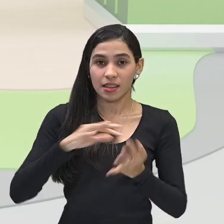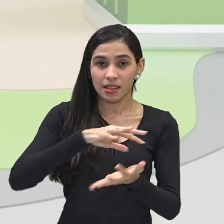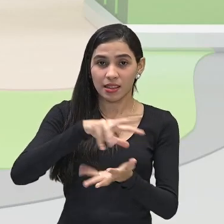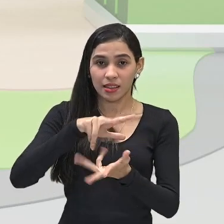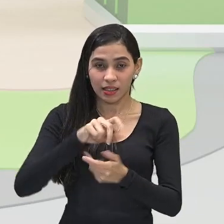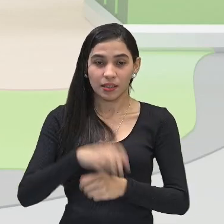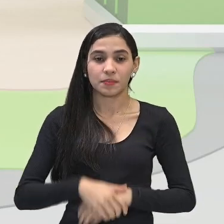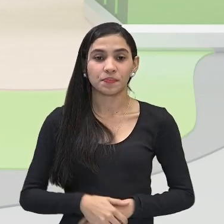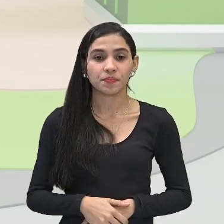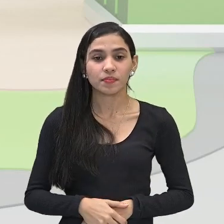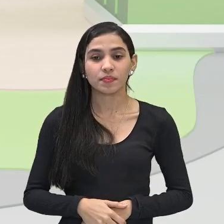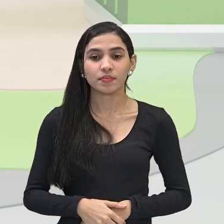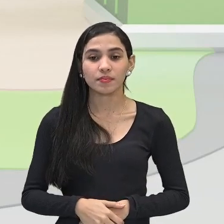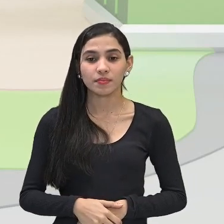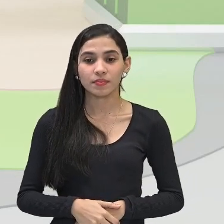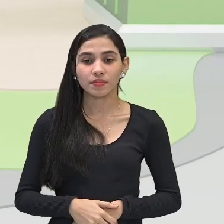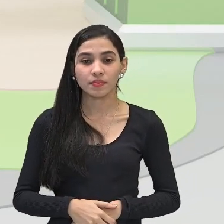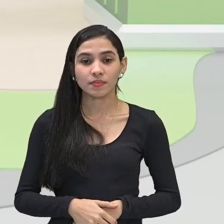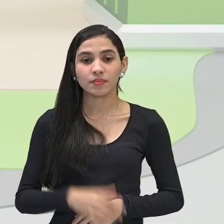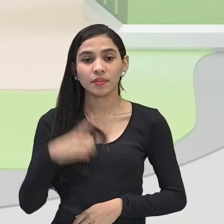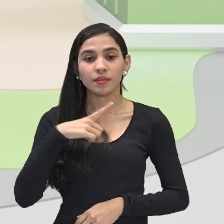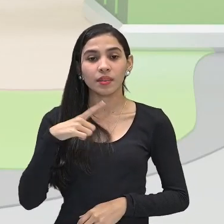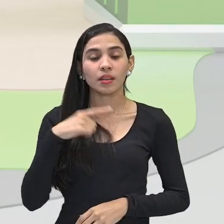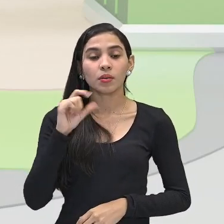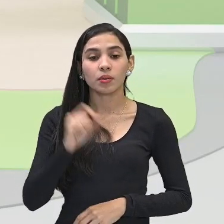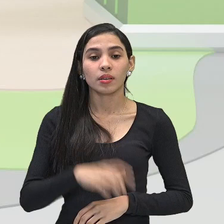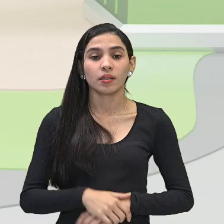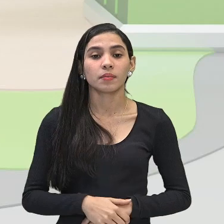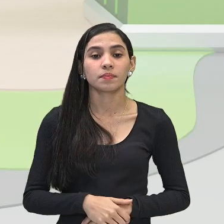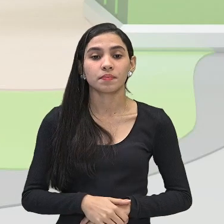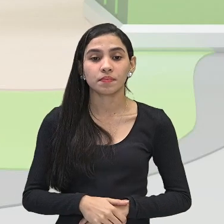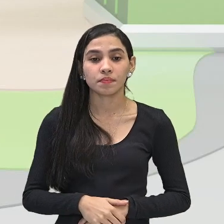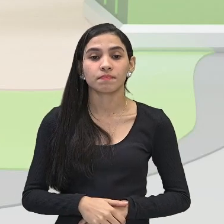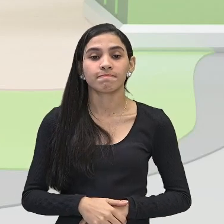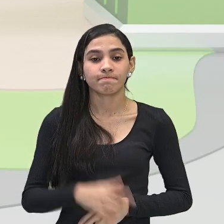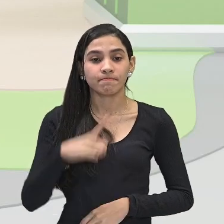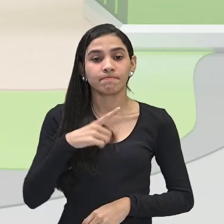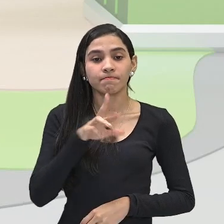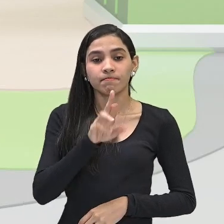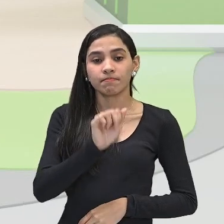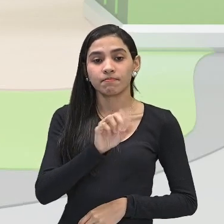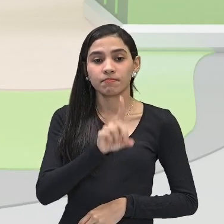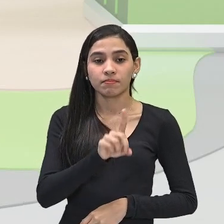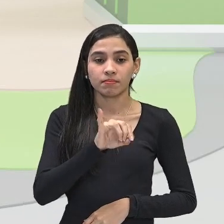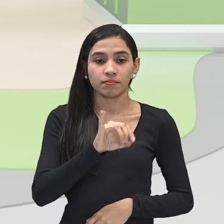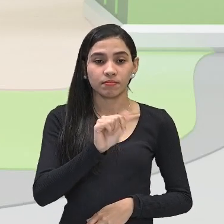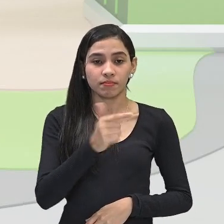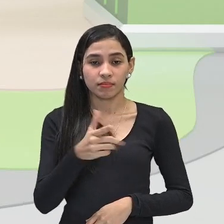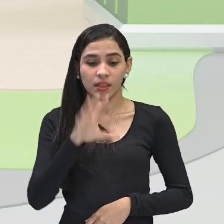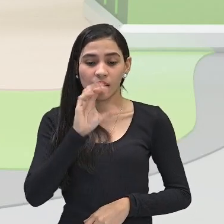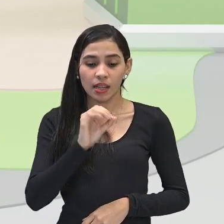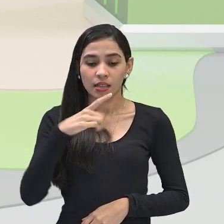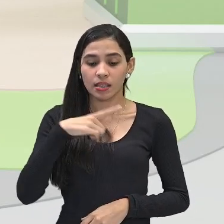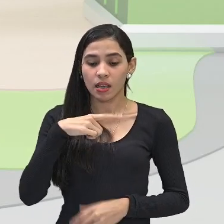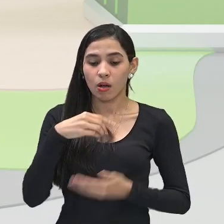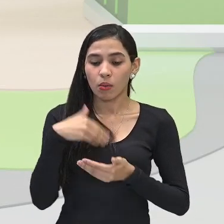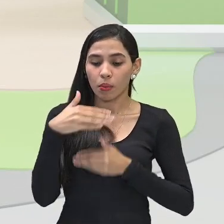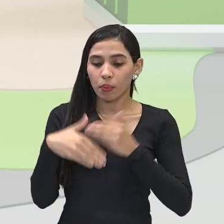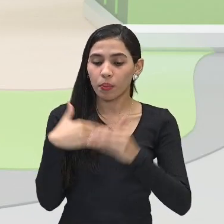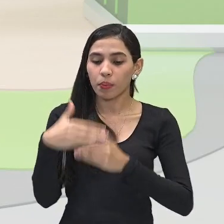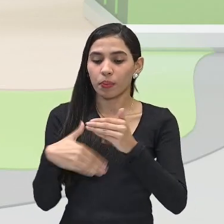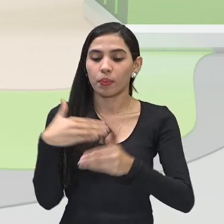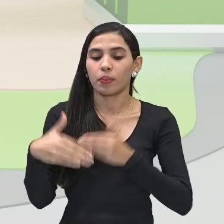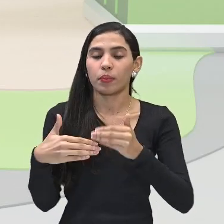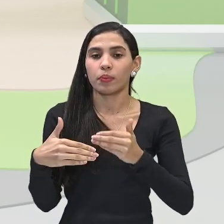Então, nós temos aí uma exposição prolongada à radiação, né, e essa exposição prolongada à